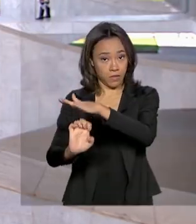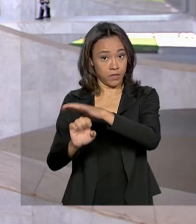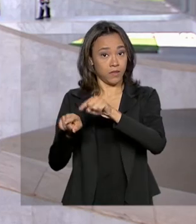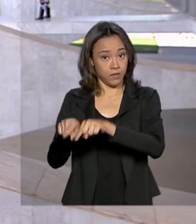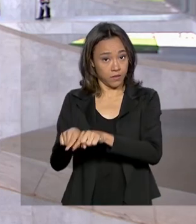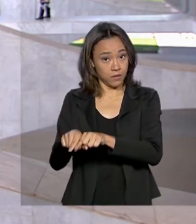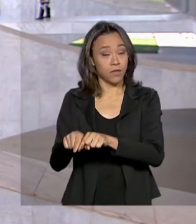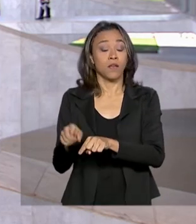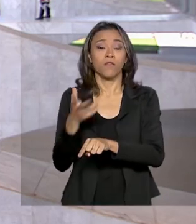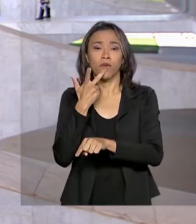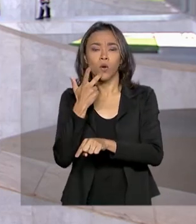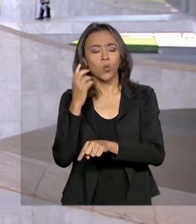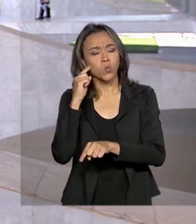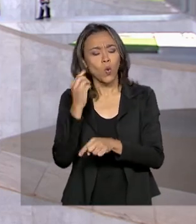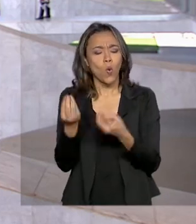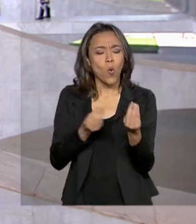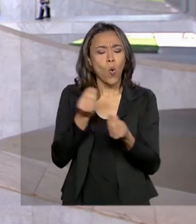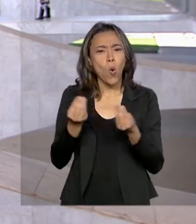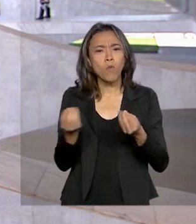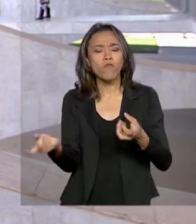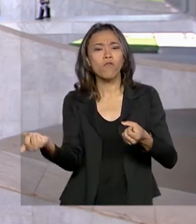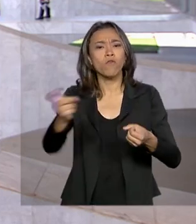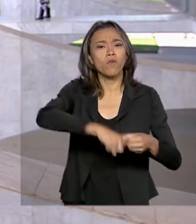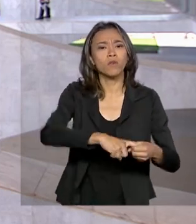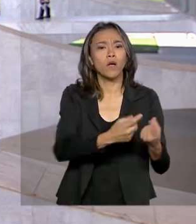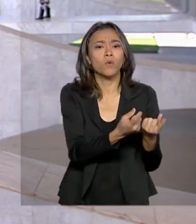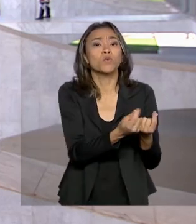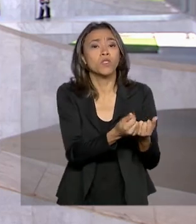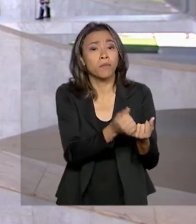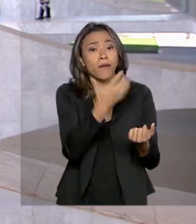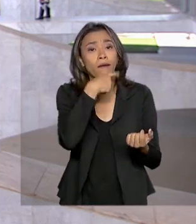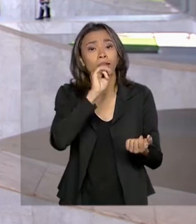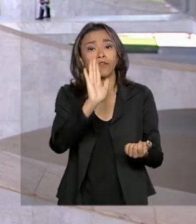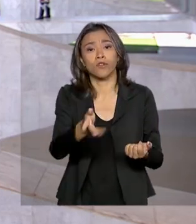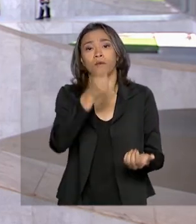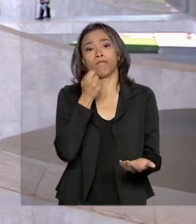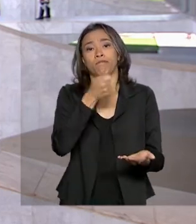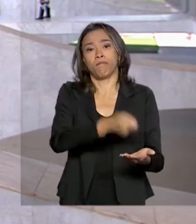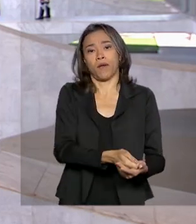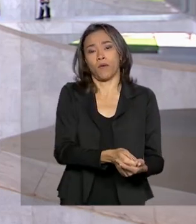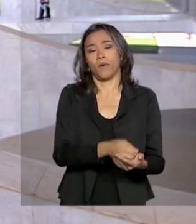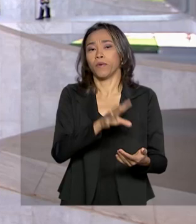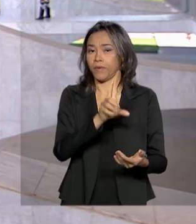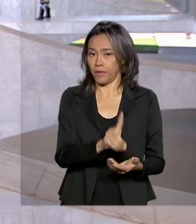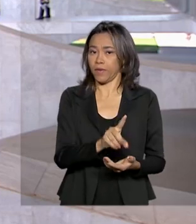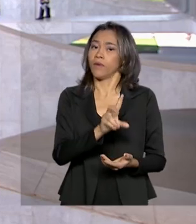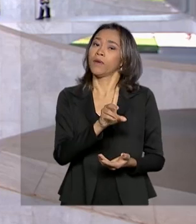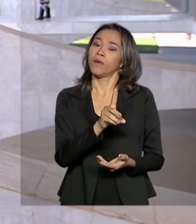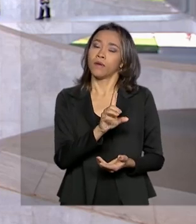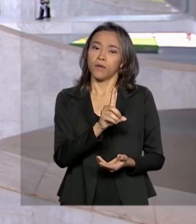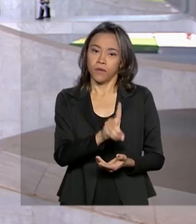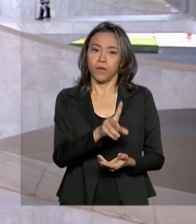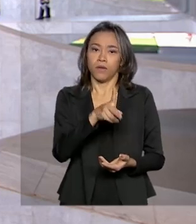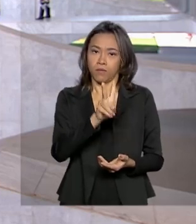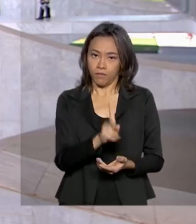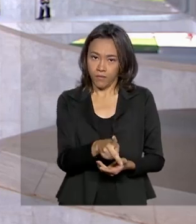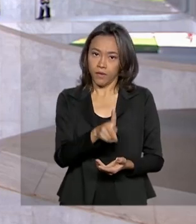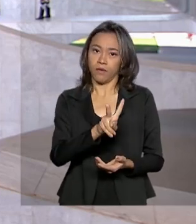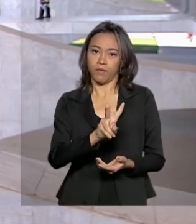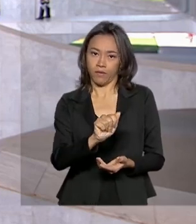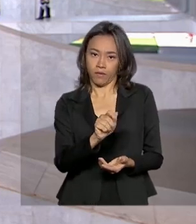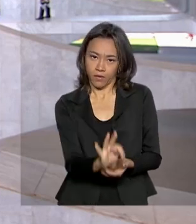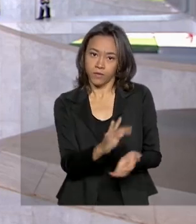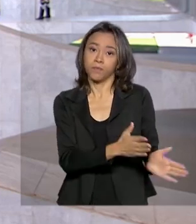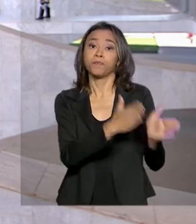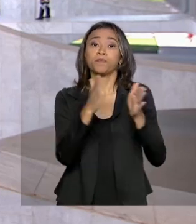definir agora como será feita a devolução dos valores de quem já fez o pagamento a mais. Bom, e mudando de assunto, o presidente